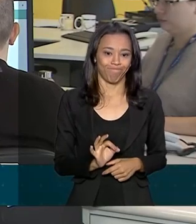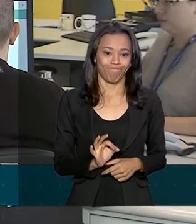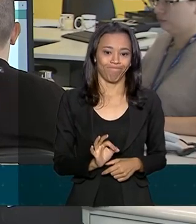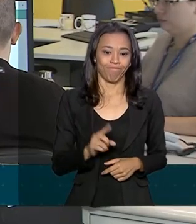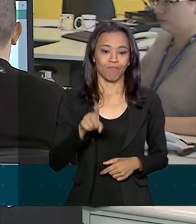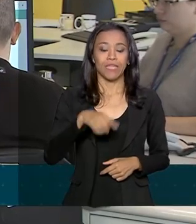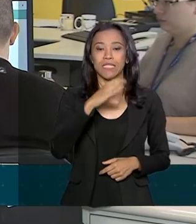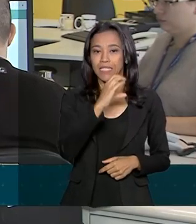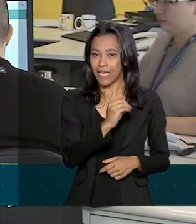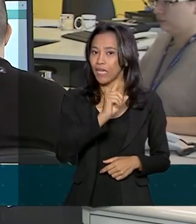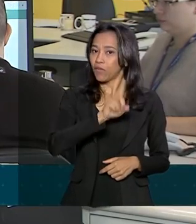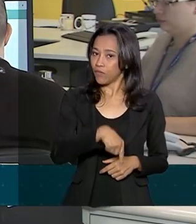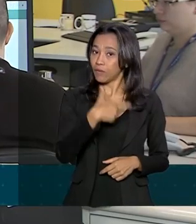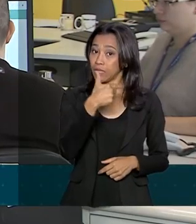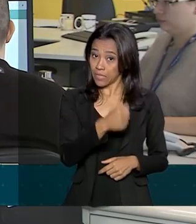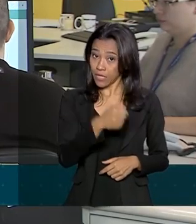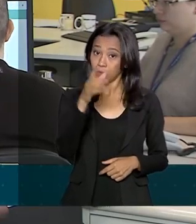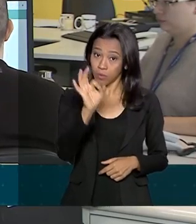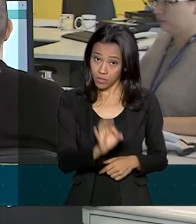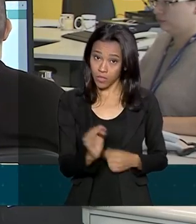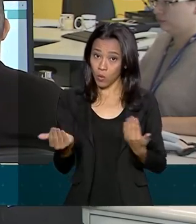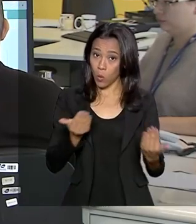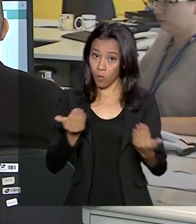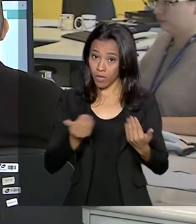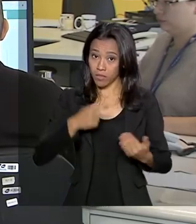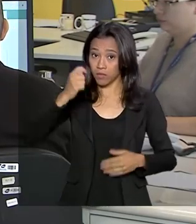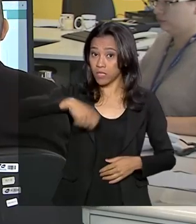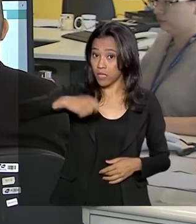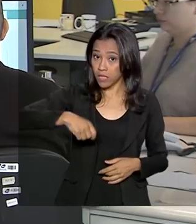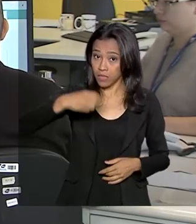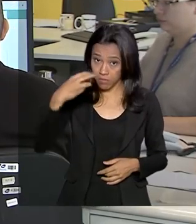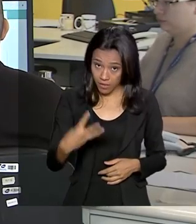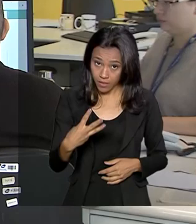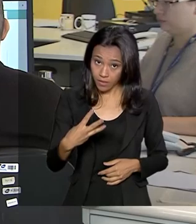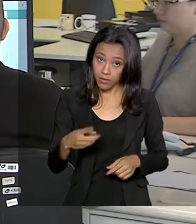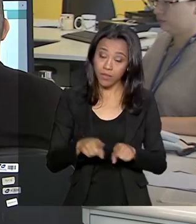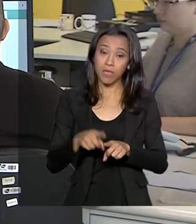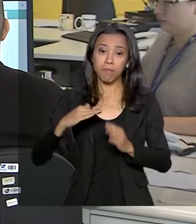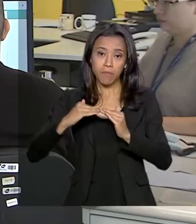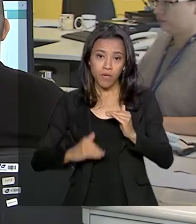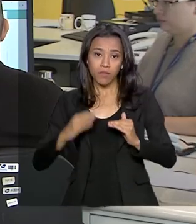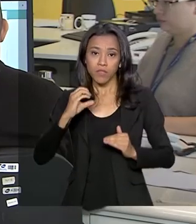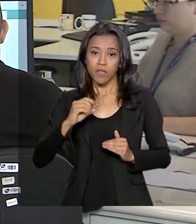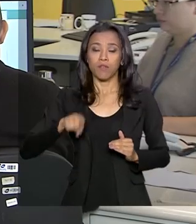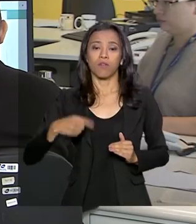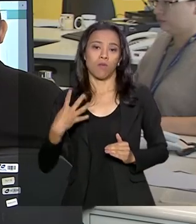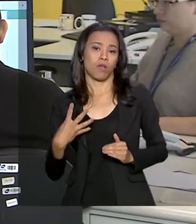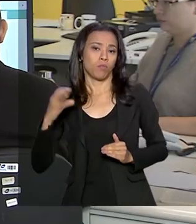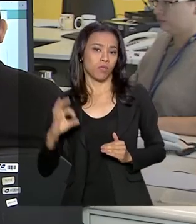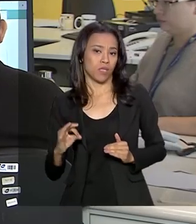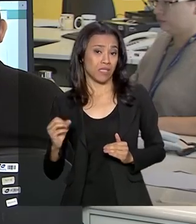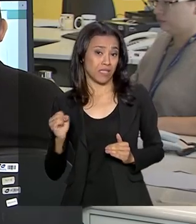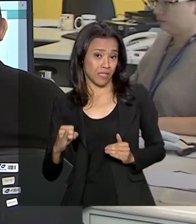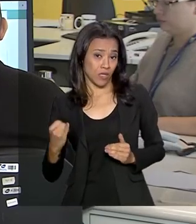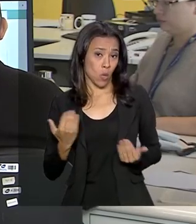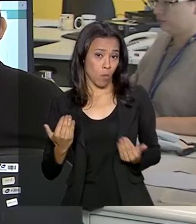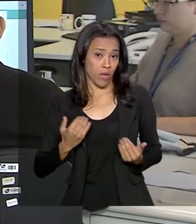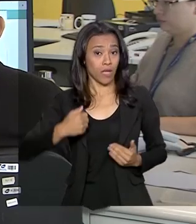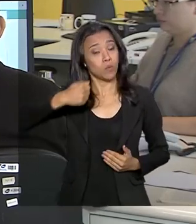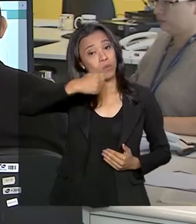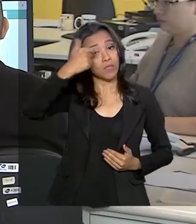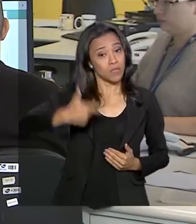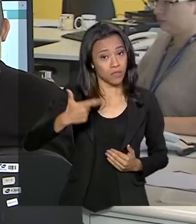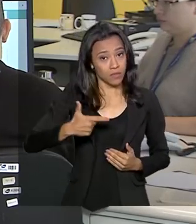0,7% em comparação com o primeiro trimestre e menos 0,4% se comparado ao segundo